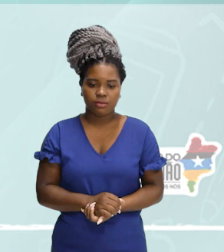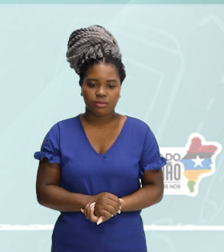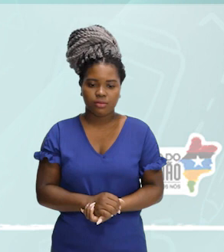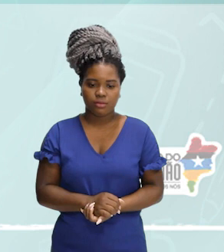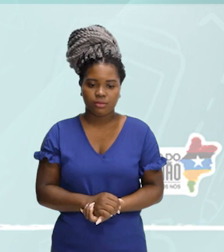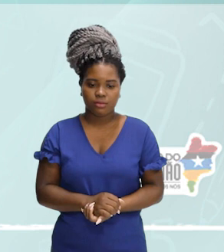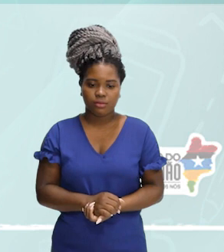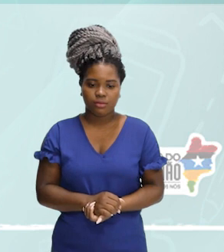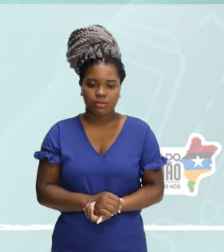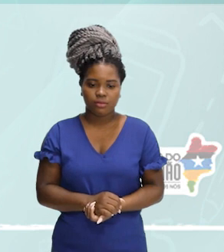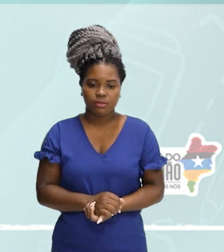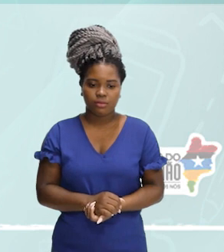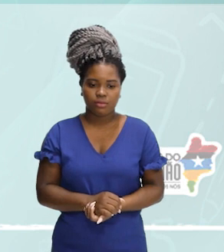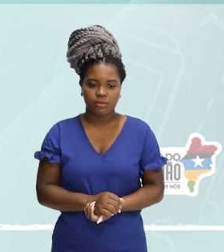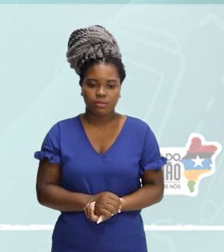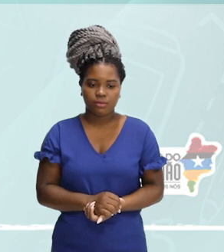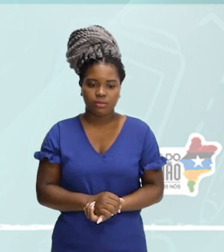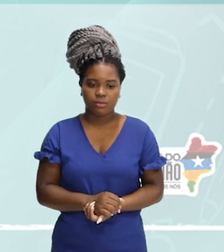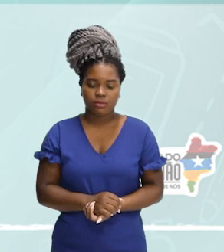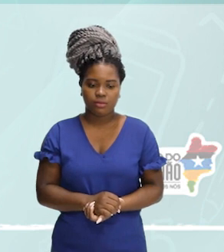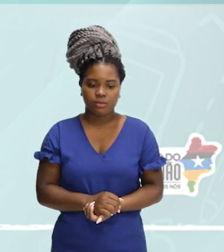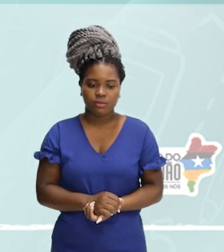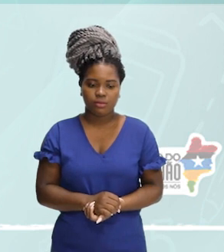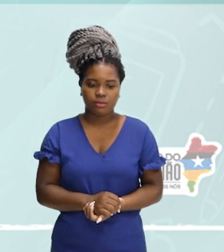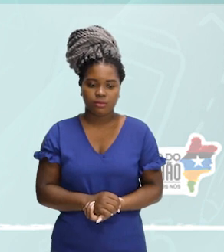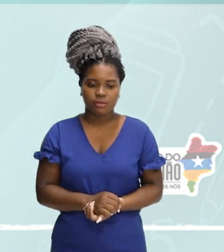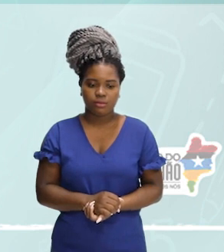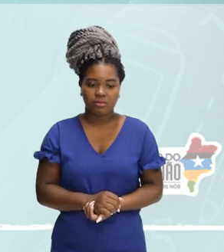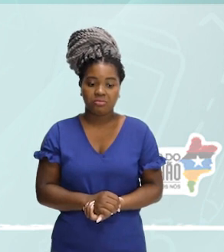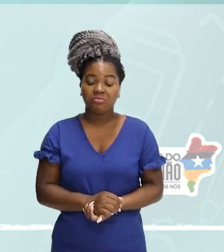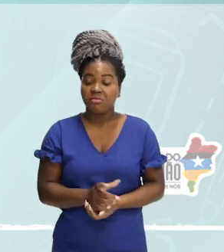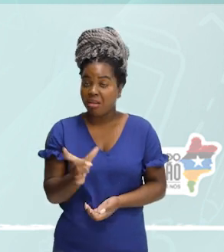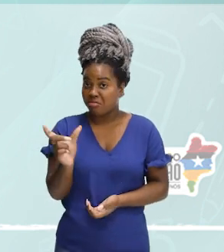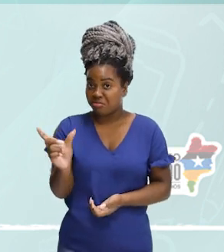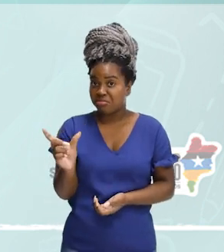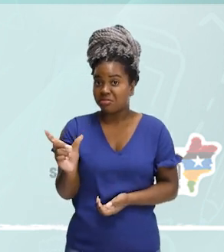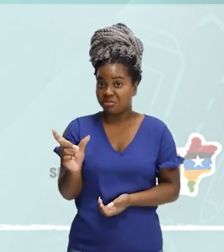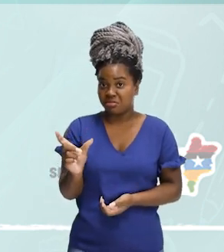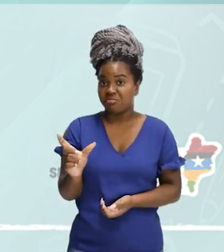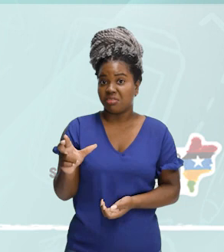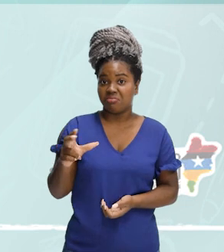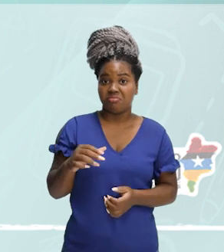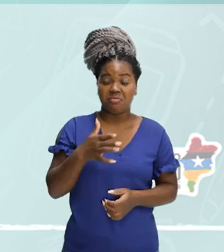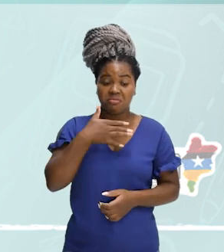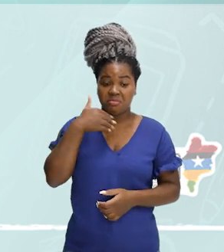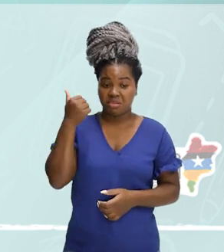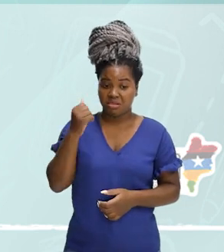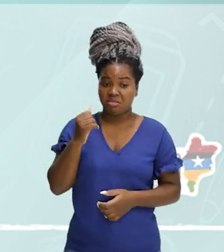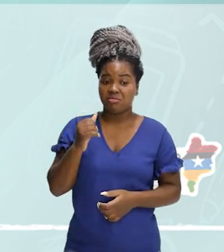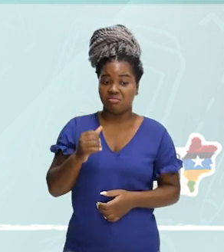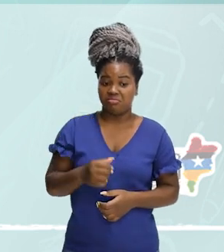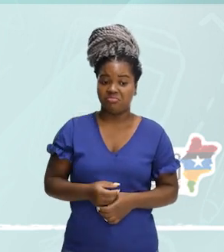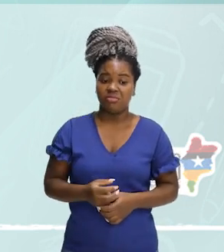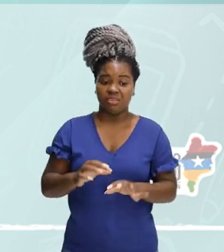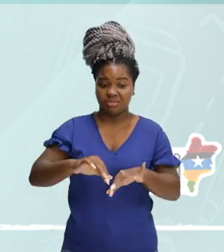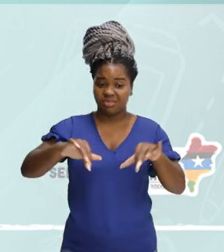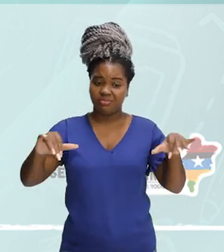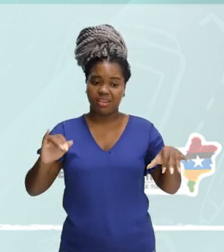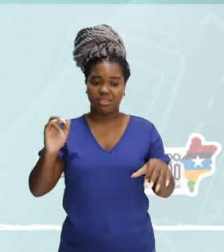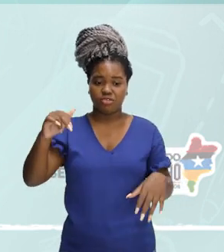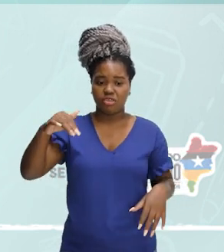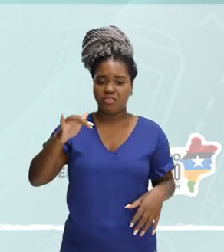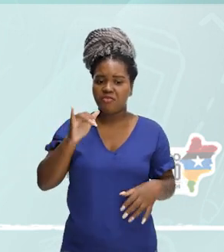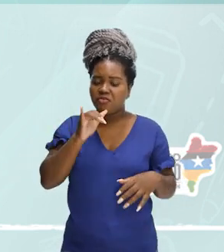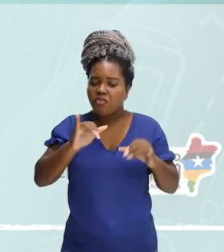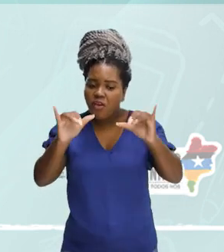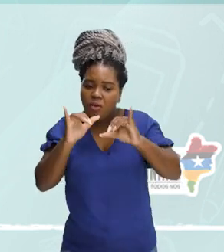Infoentretenimento. Informação e entretenimento. Eu, particularmente, prefiro utilizar informação e entretenimento separado. Do que